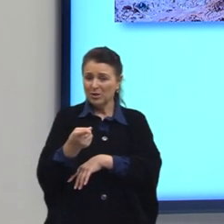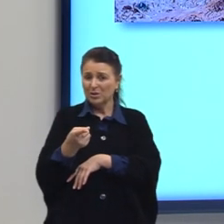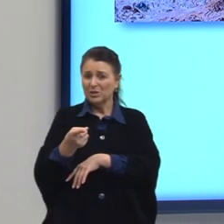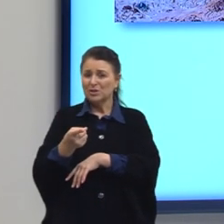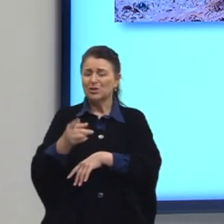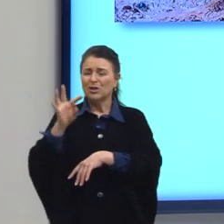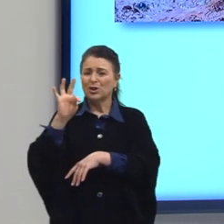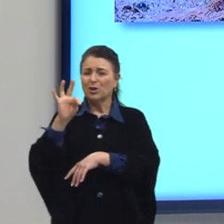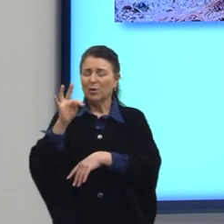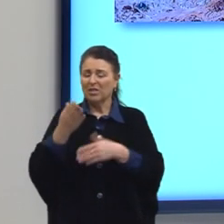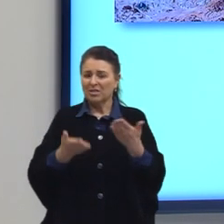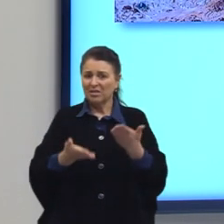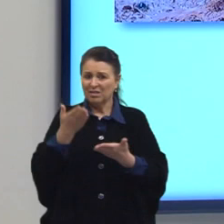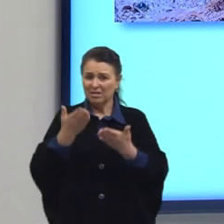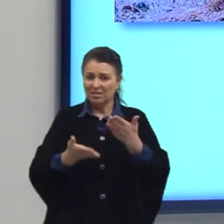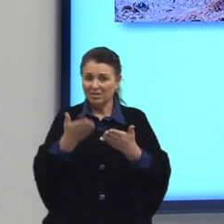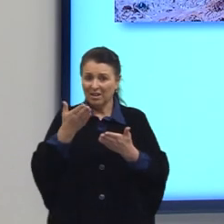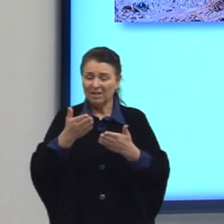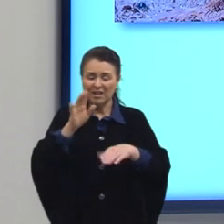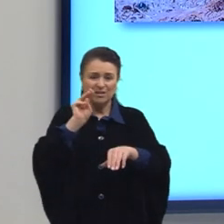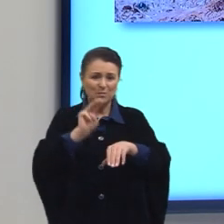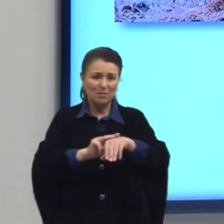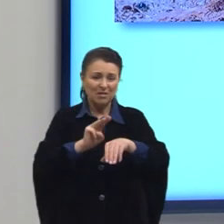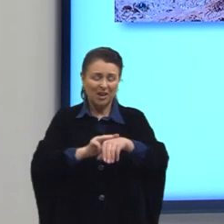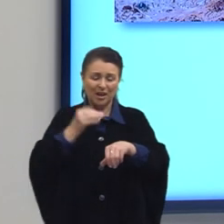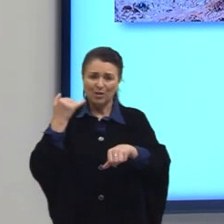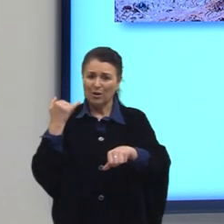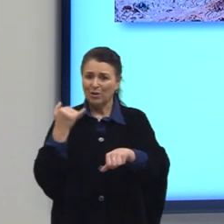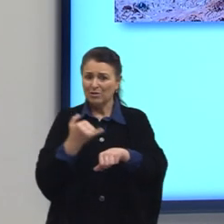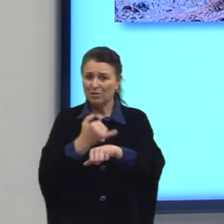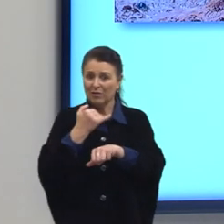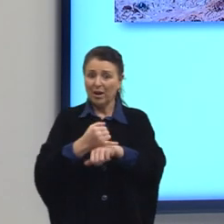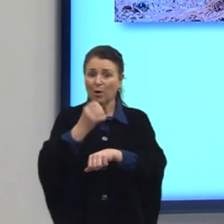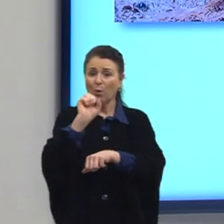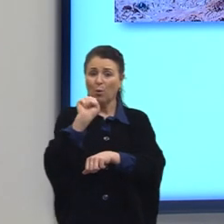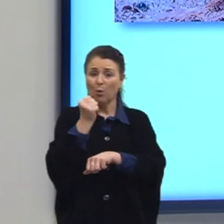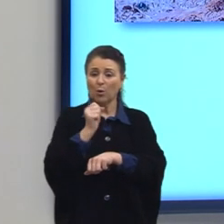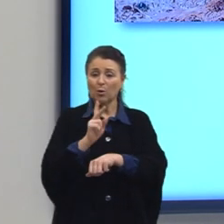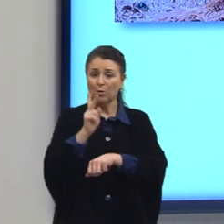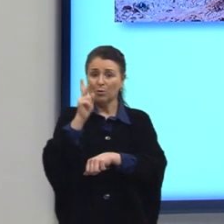de ferro percorreram 8 quilômetros em poucos dias.